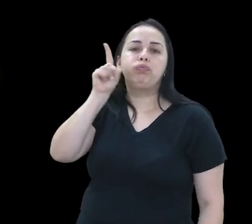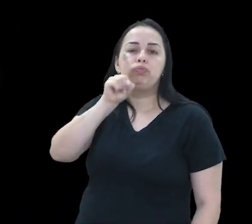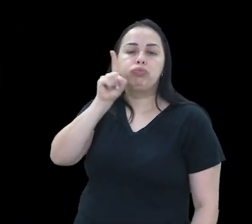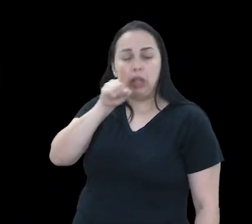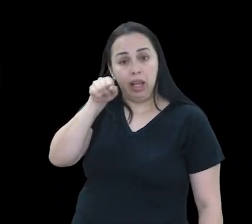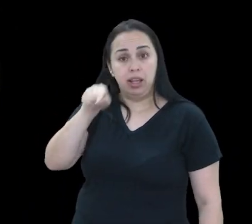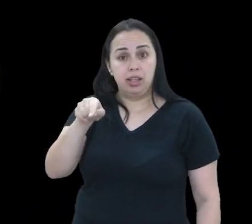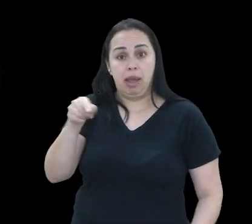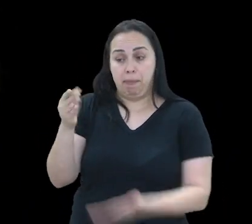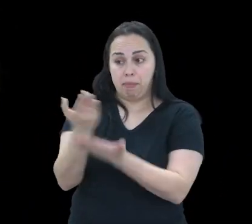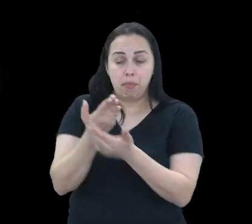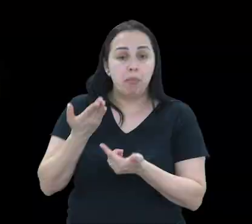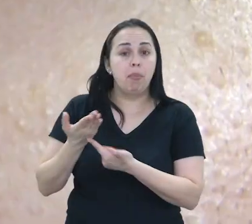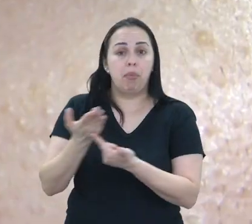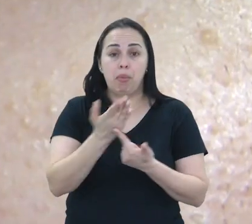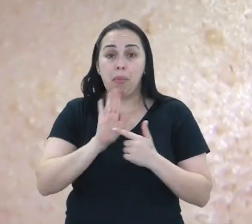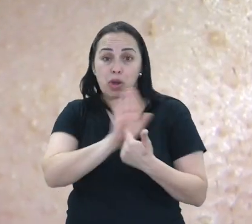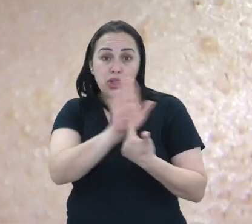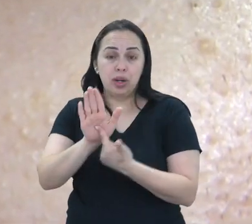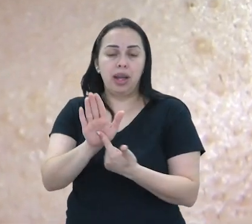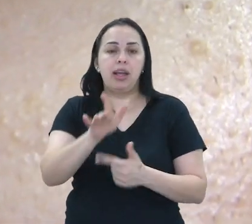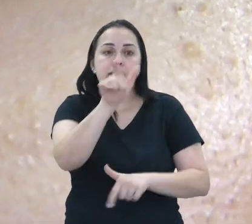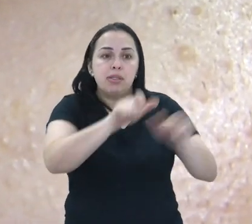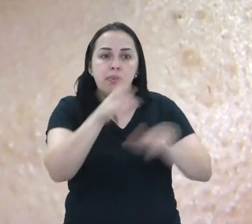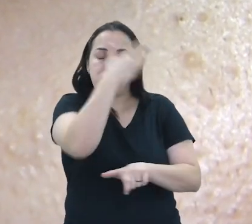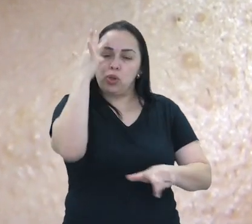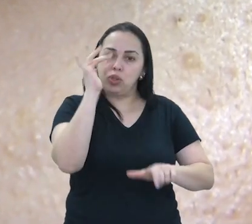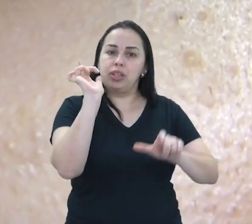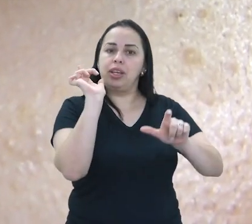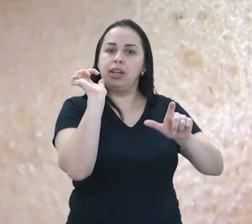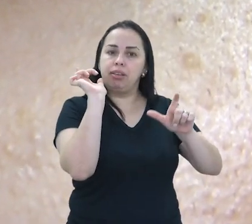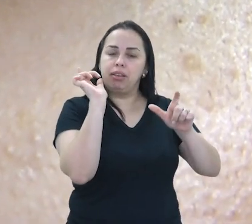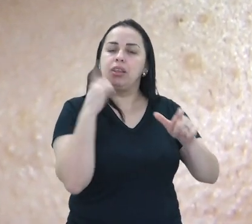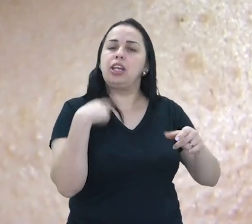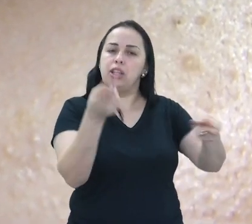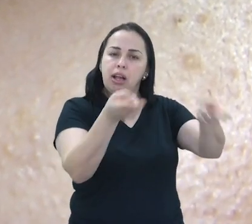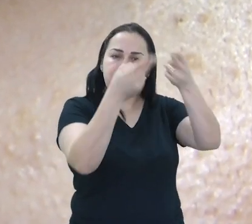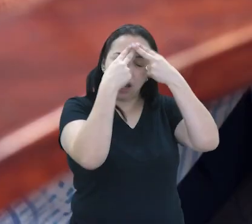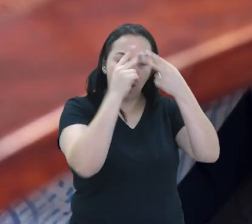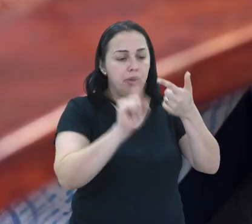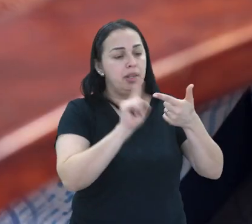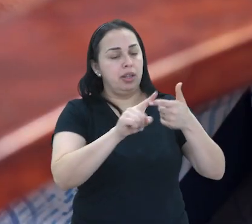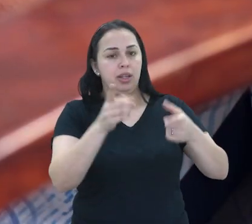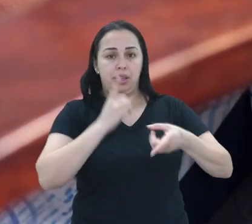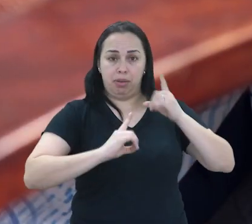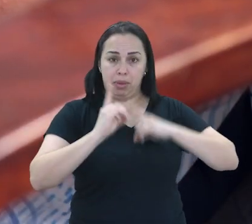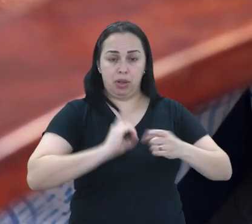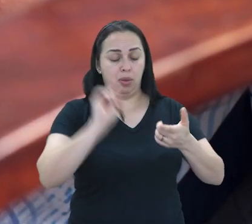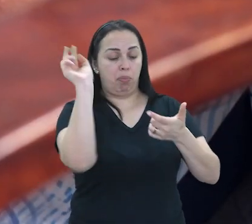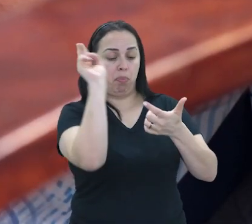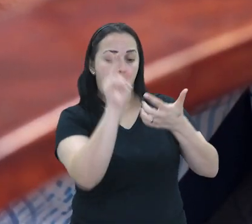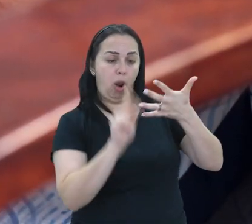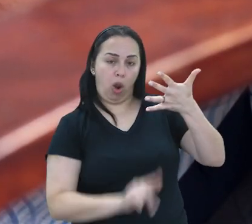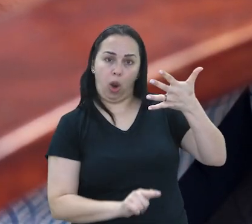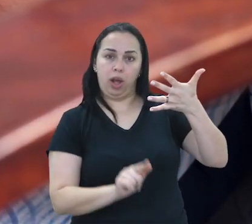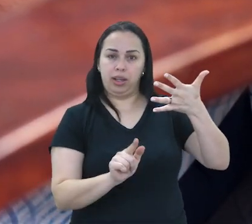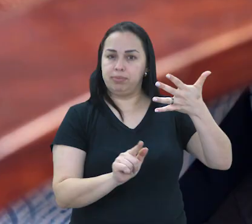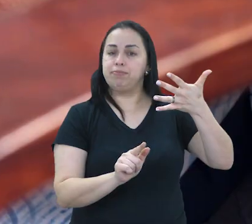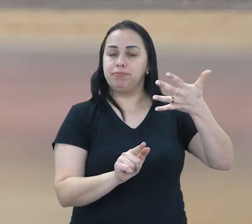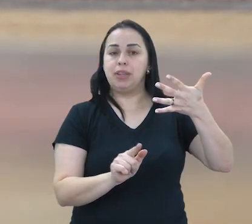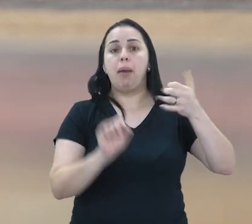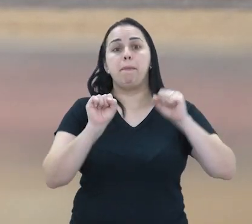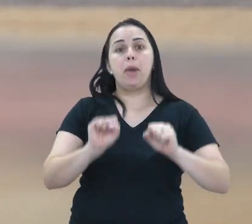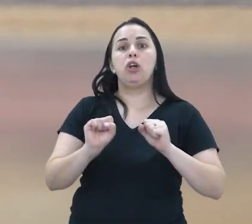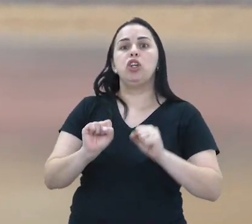Colômbia, nos Estados Unidos, pessoas que sofrem com transtornos pós-traumáticos, depressão e outros distúrbios da